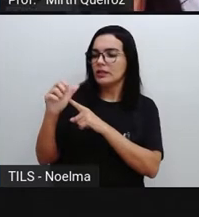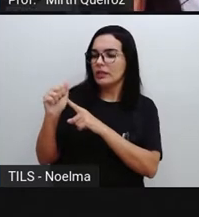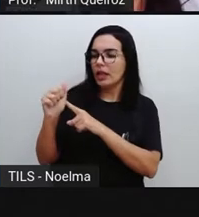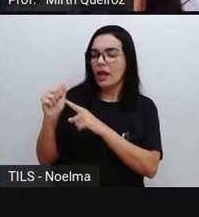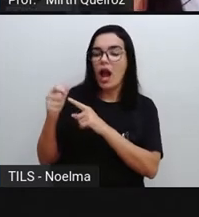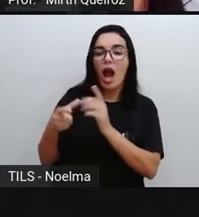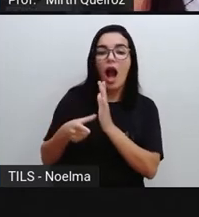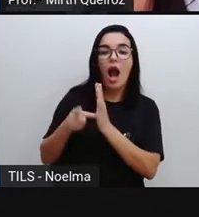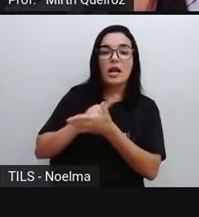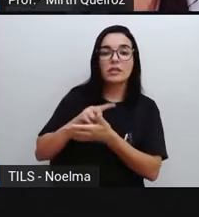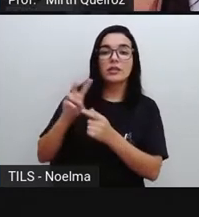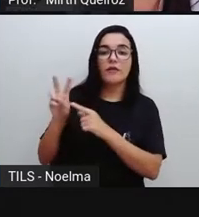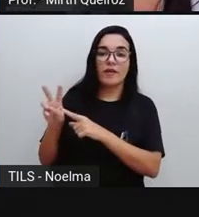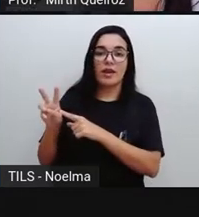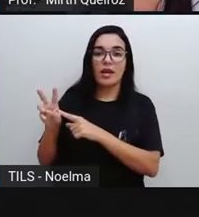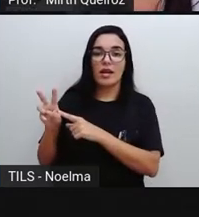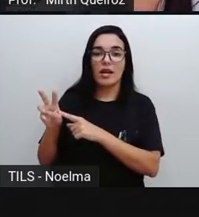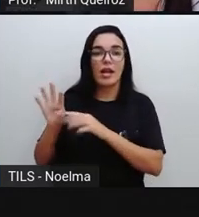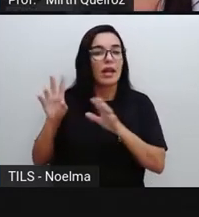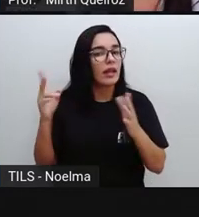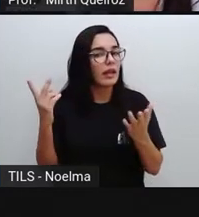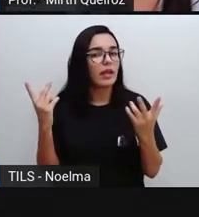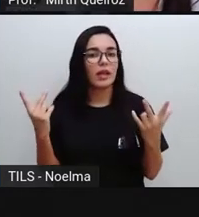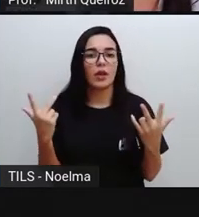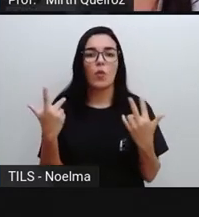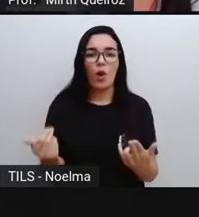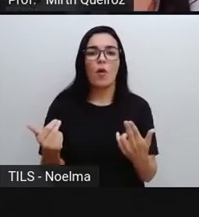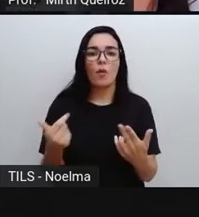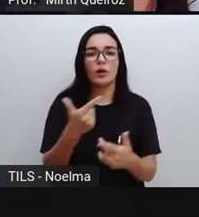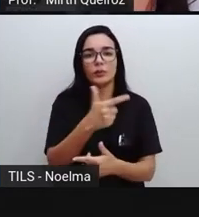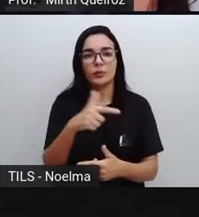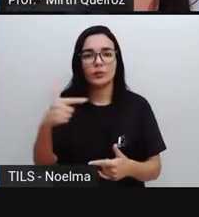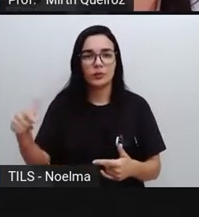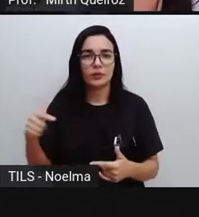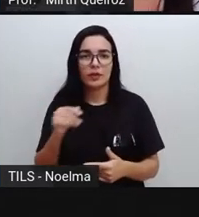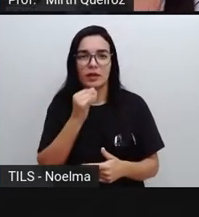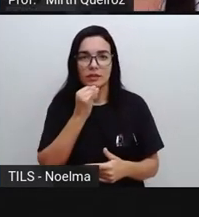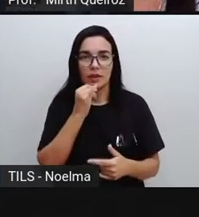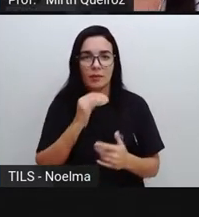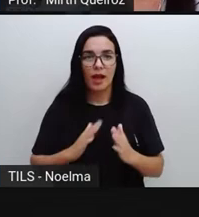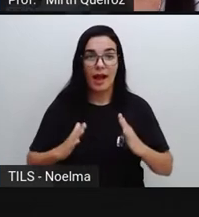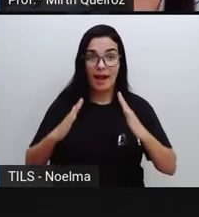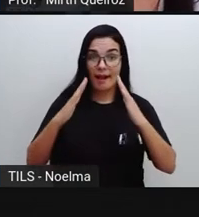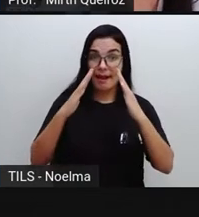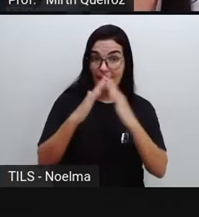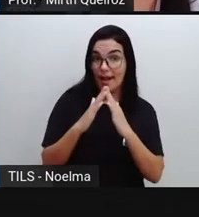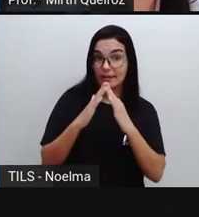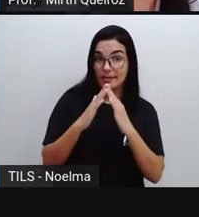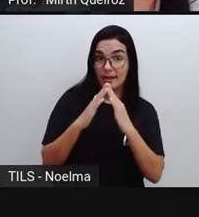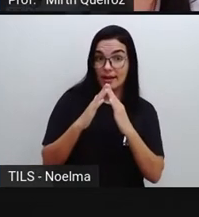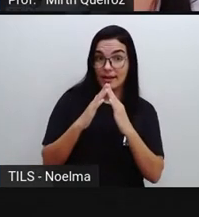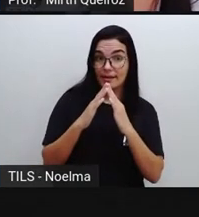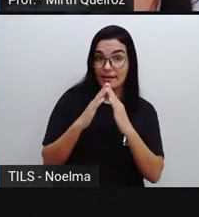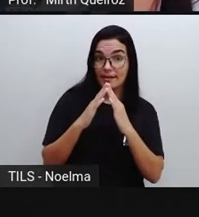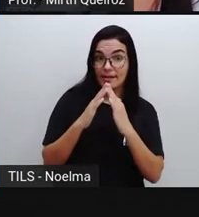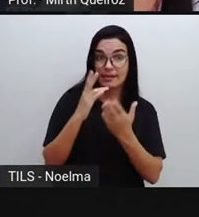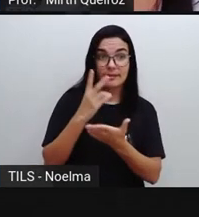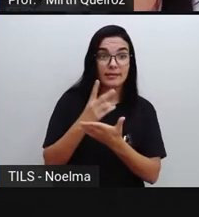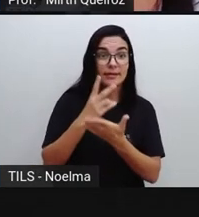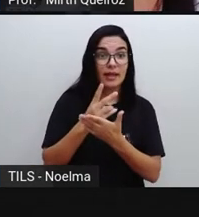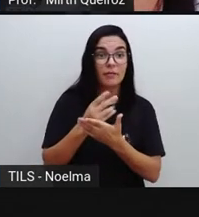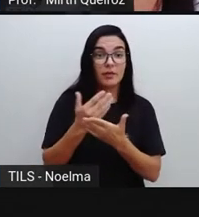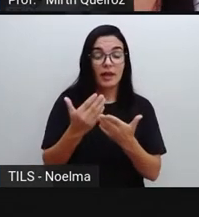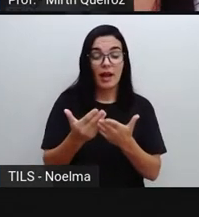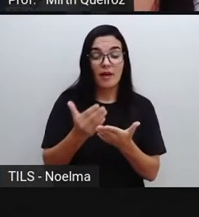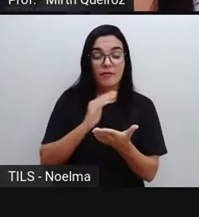antes de V, né? O mesmo vale para as letras seguintes. Casa está na frente de chuva. Por quê? Porque o